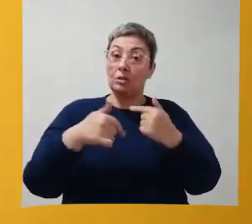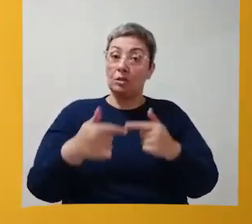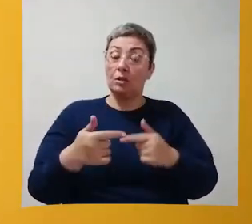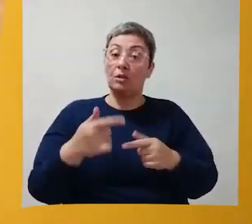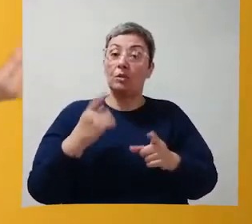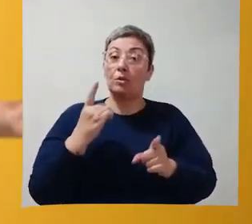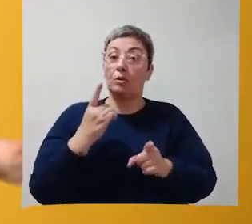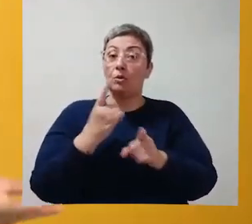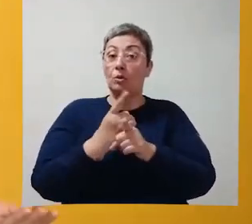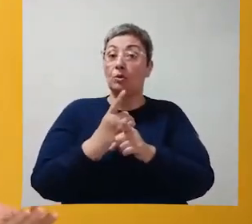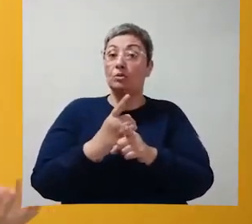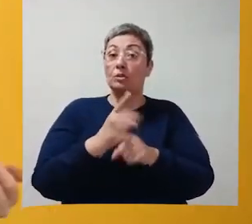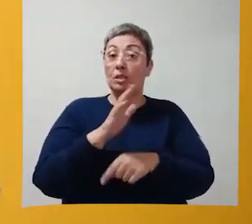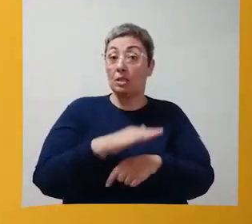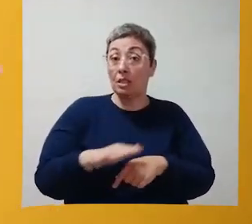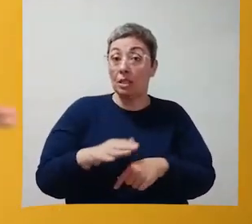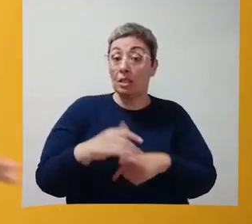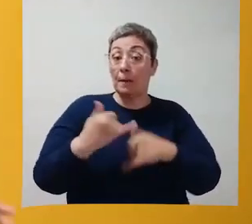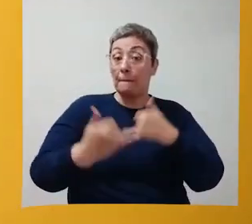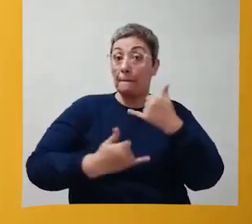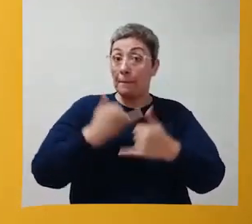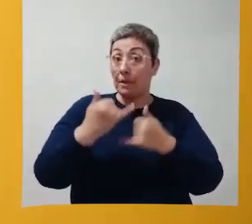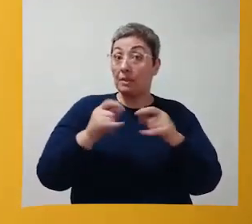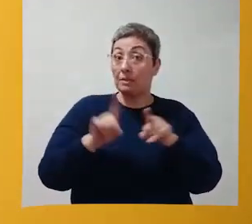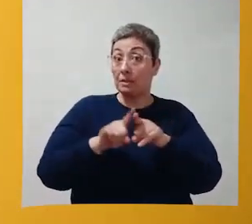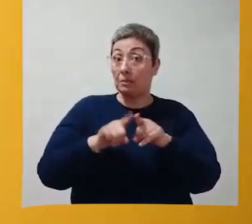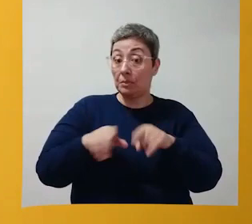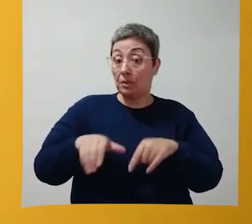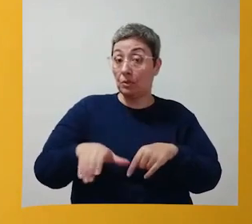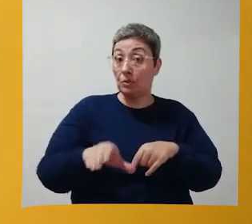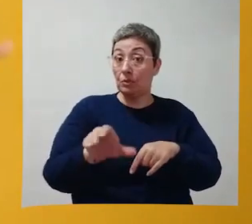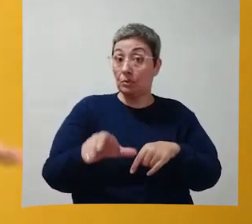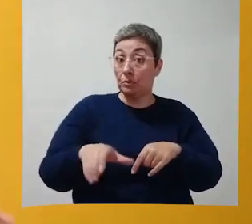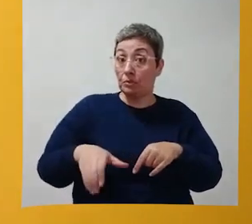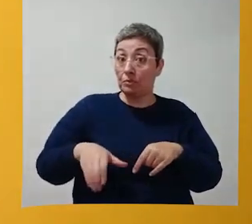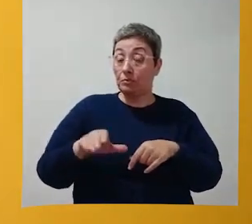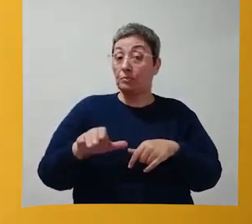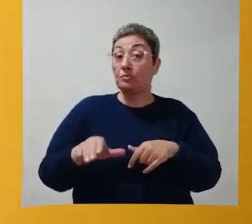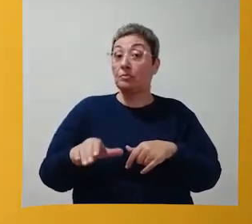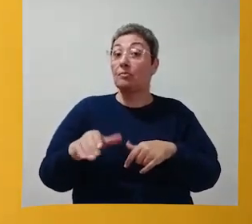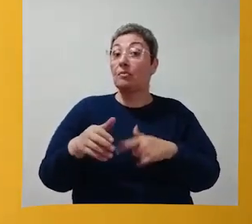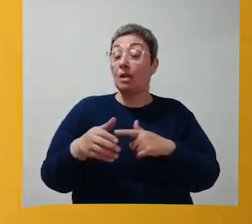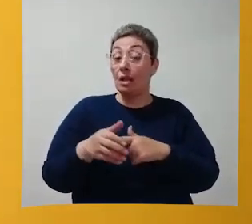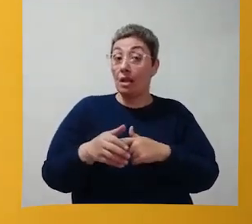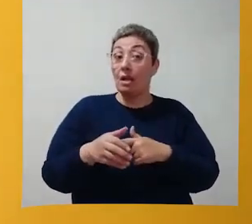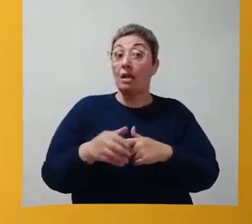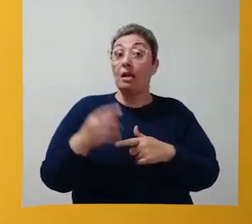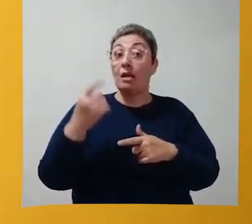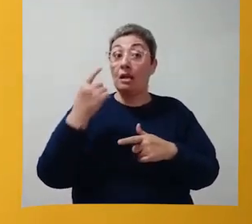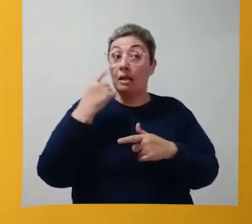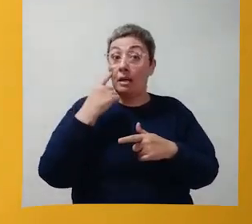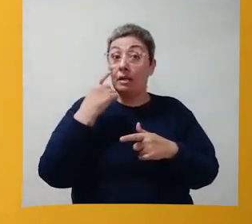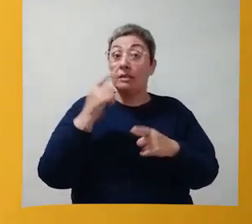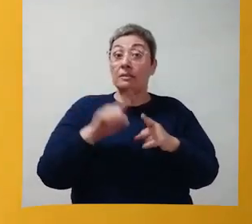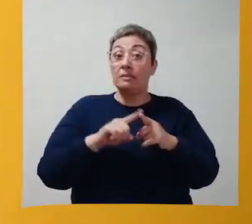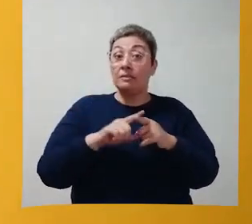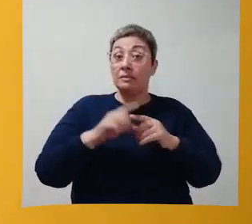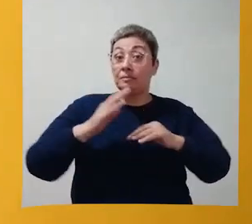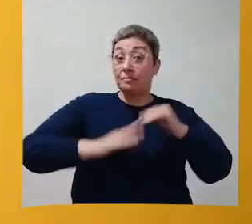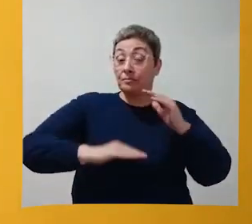quando ela encontra outra criança brincando também com o carrinho, com o brinquedo na mão, essa